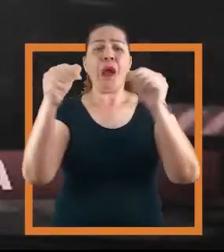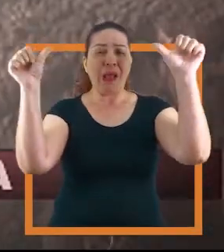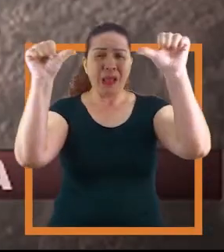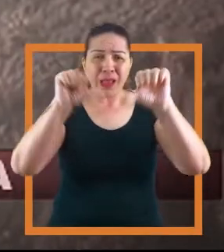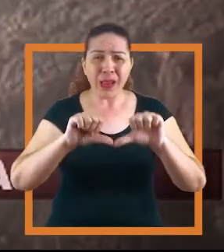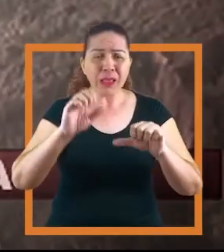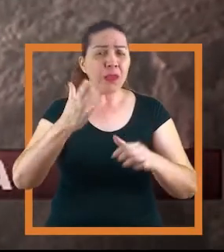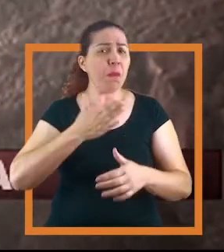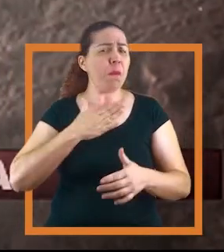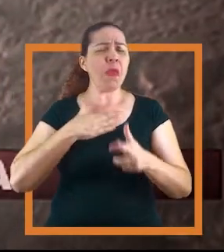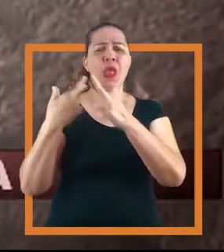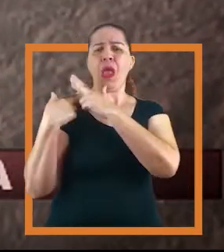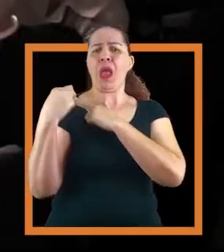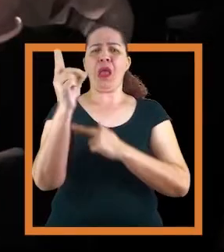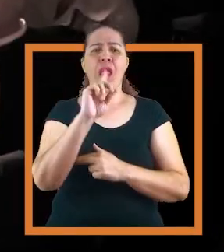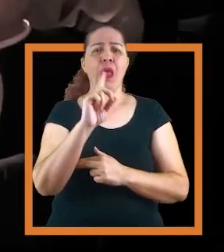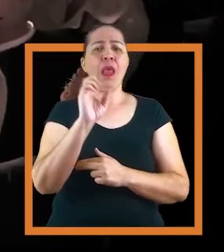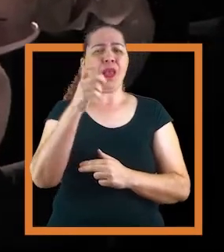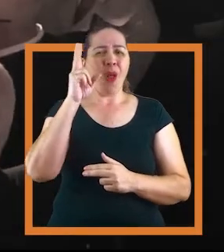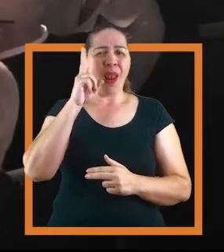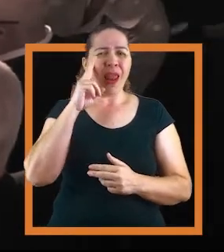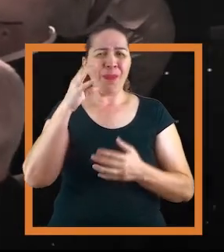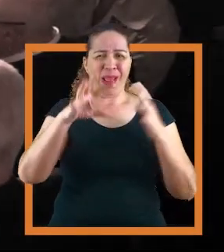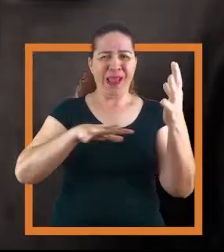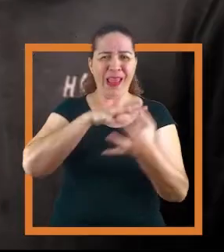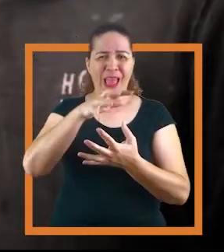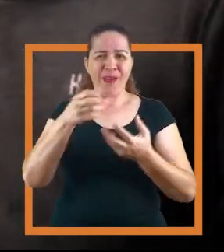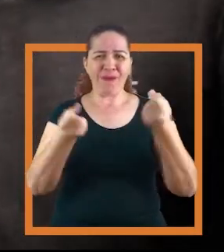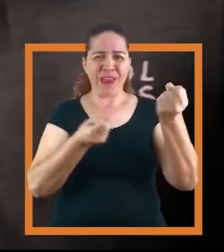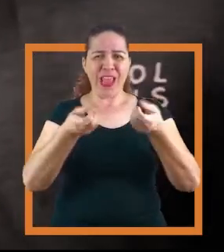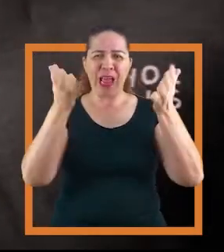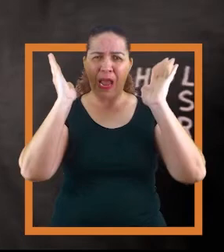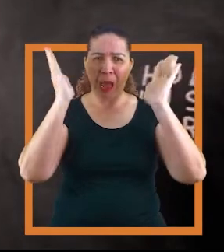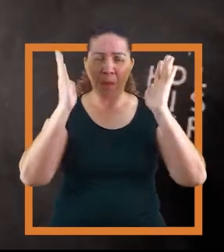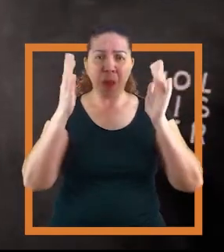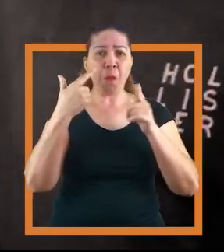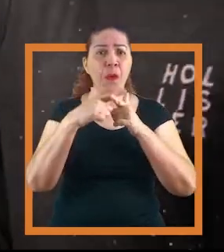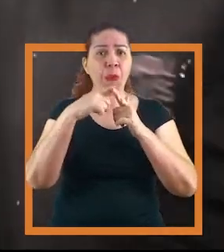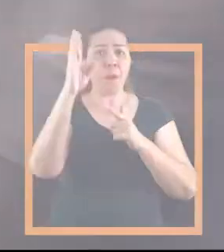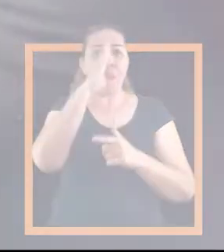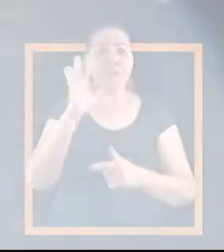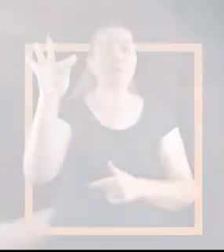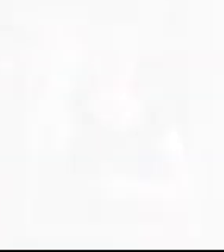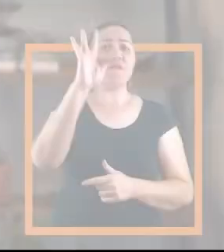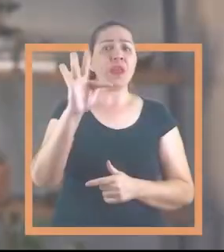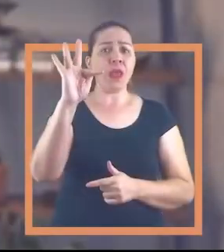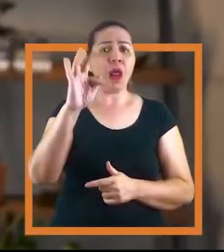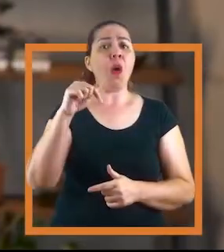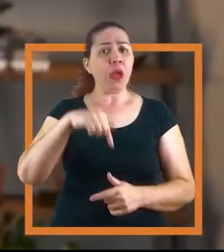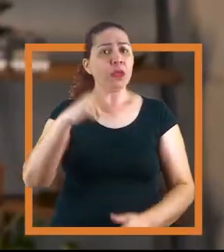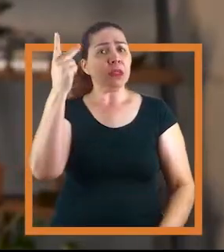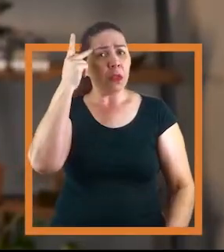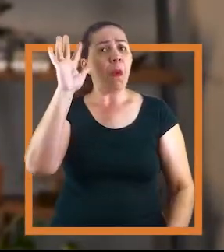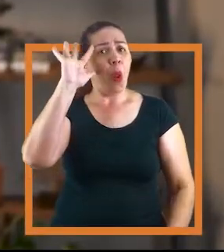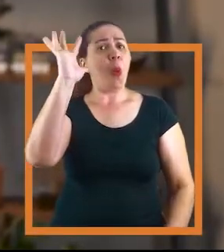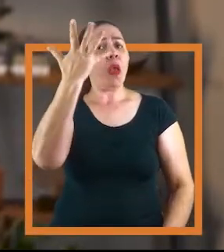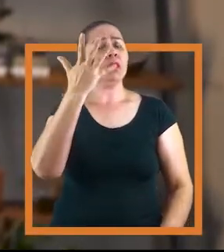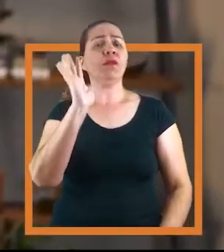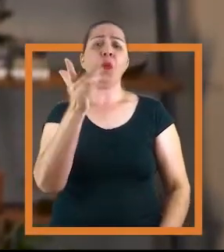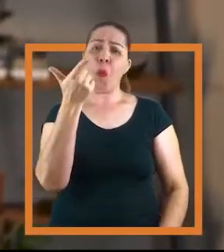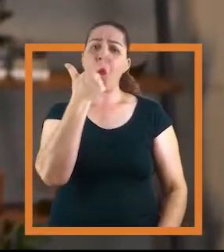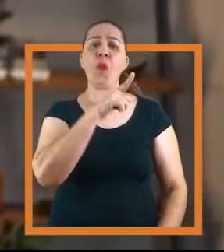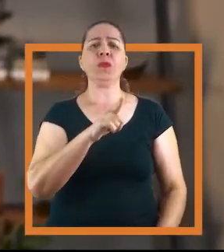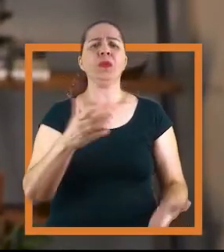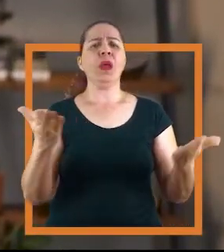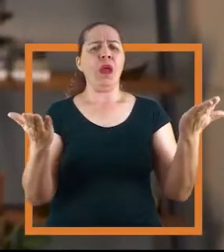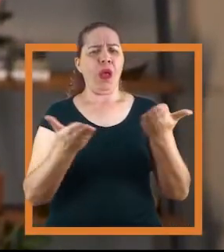mesmo crises que não eram da minha gestão. Como foi o caso da greve dos caminhoneiros, lembra? Um problema federal que nós resolvemos aqui, no governo